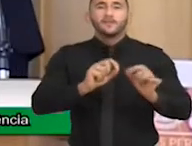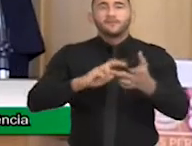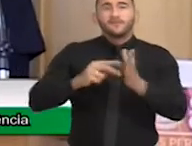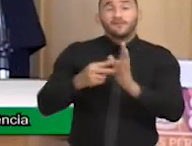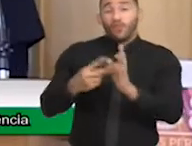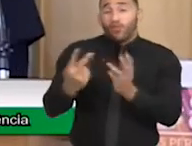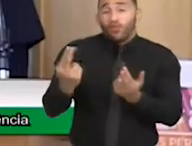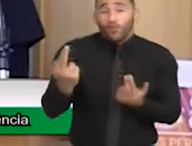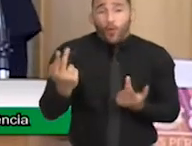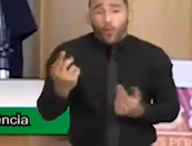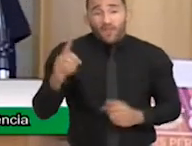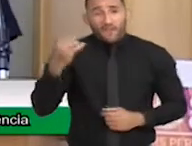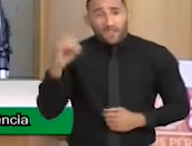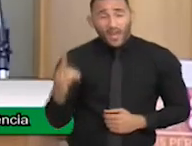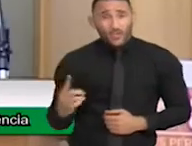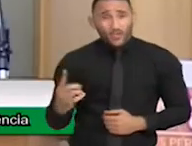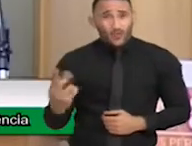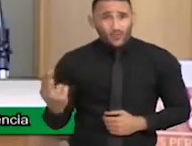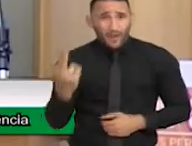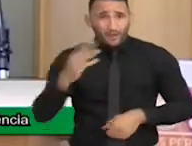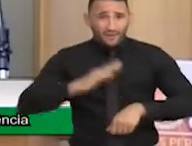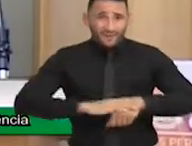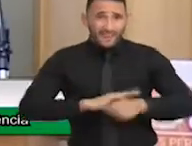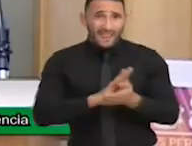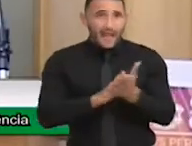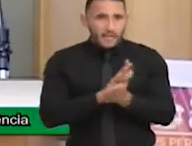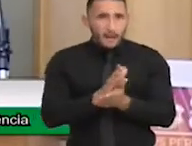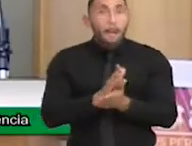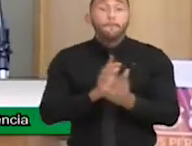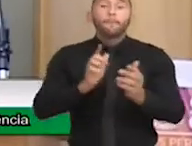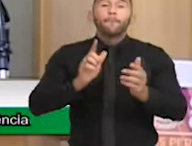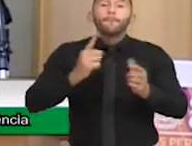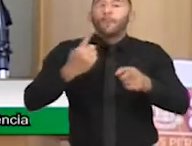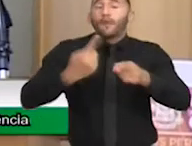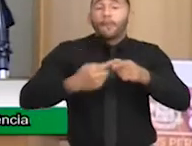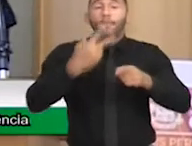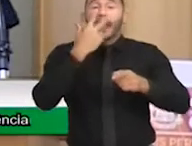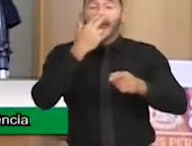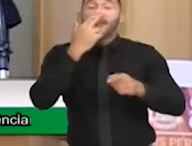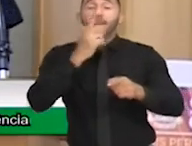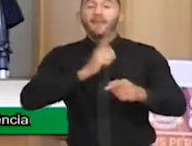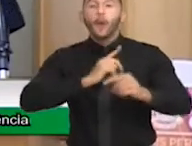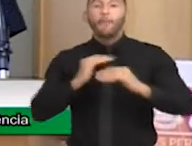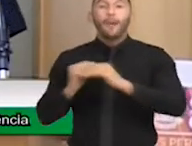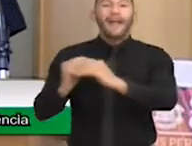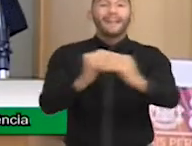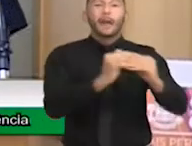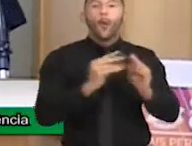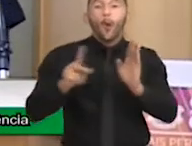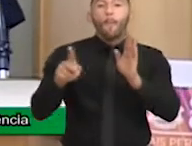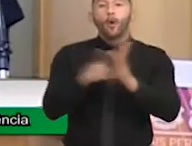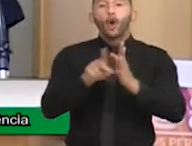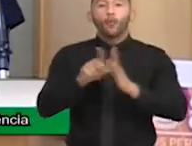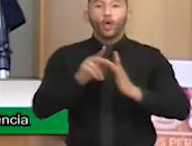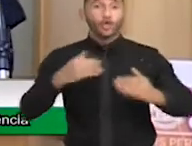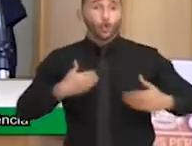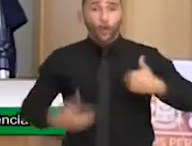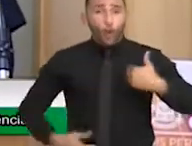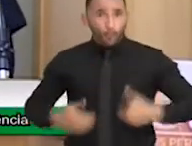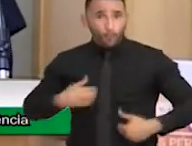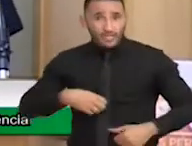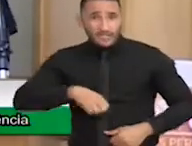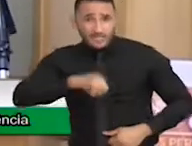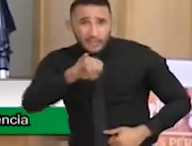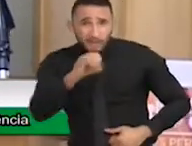pressupõe que existe um padrão corporal ideal e a fuga desse padrão torna a pessoa inapta